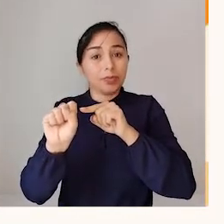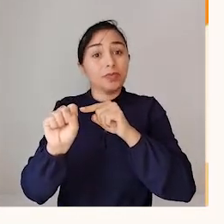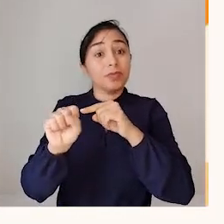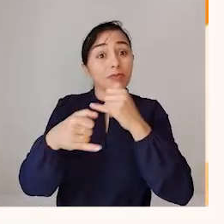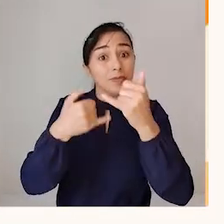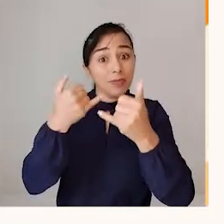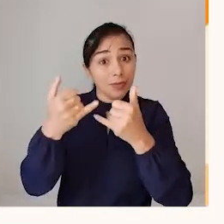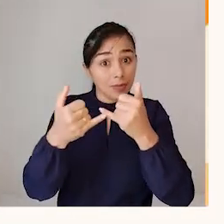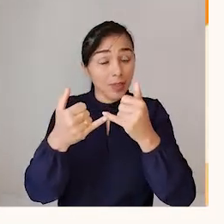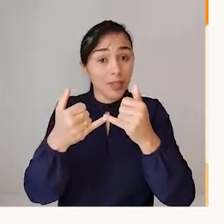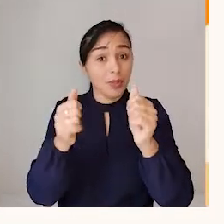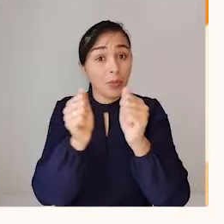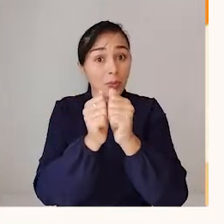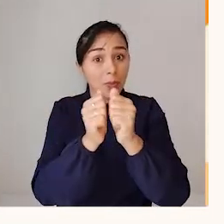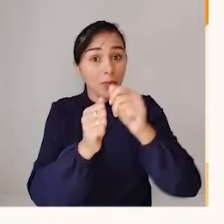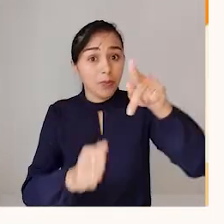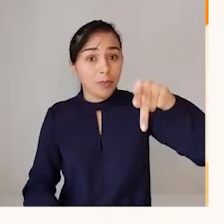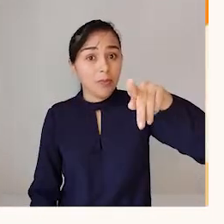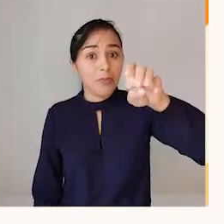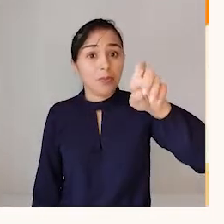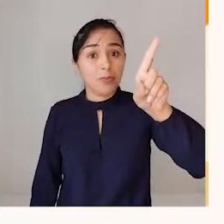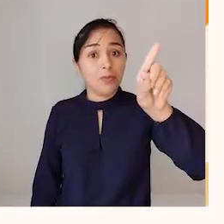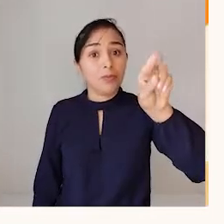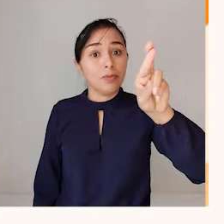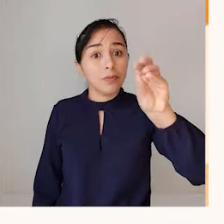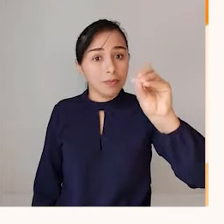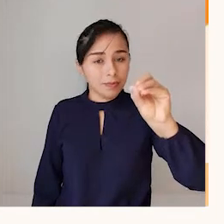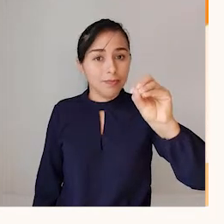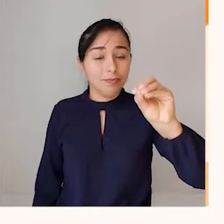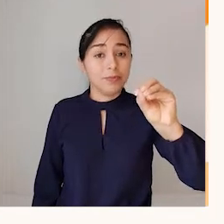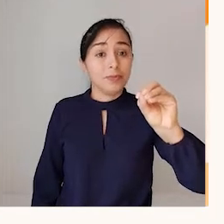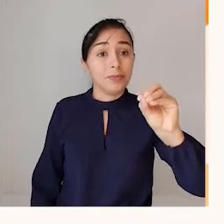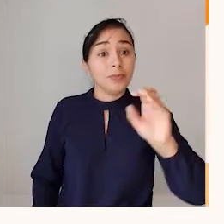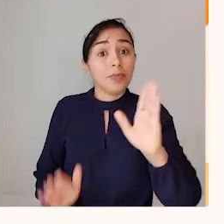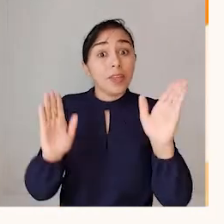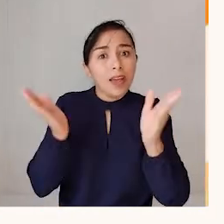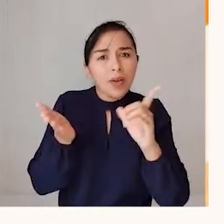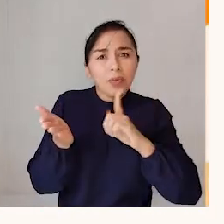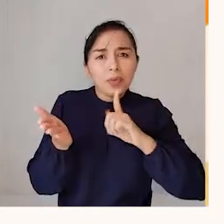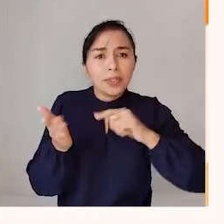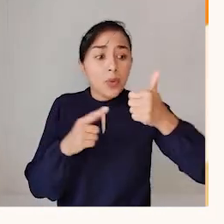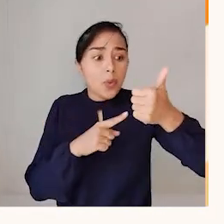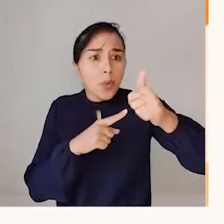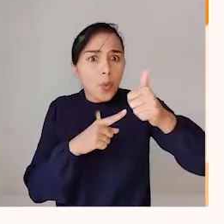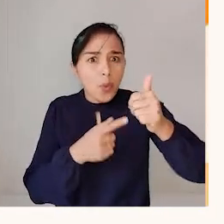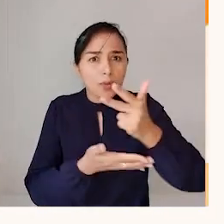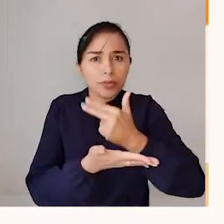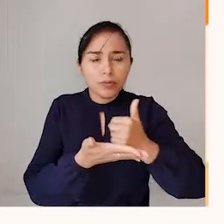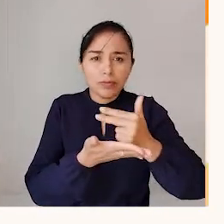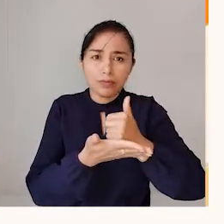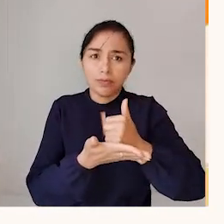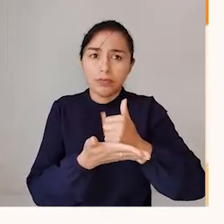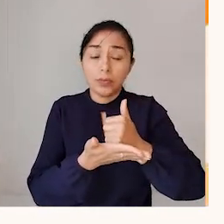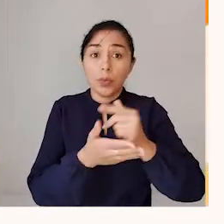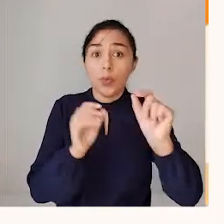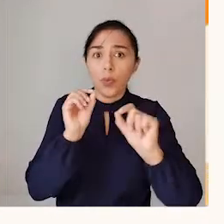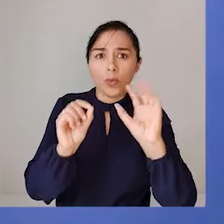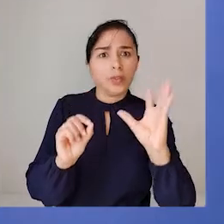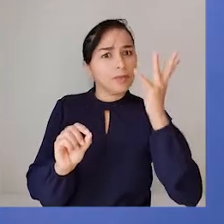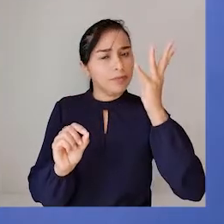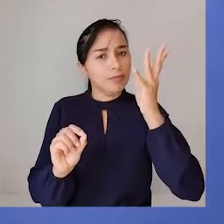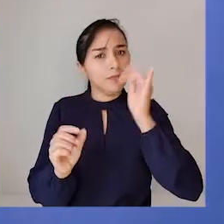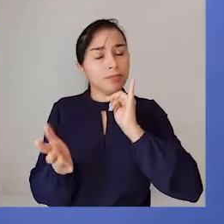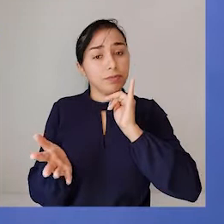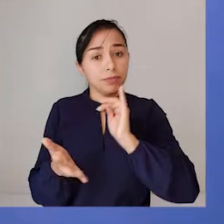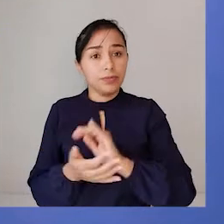jogou com Pedro. E agora, ele está com onze figurinhas. O que aconteceu na jogada de João?